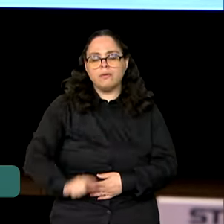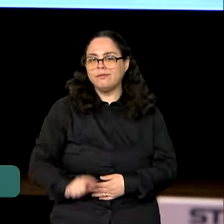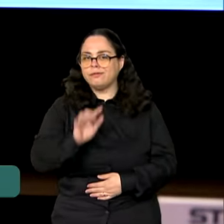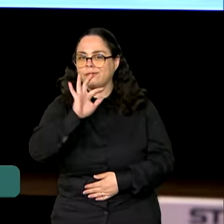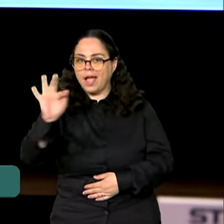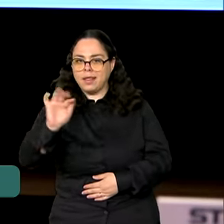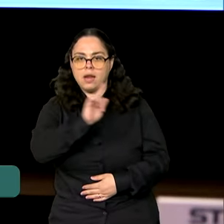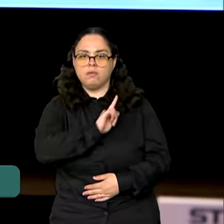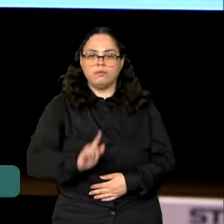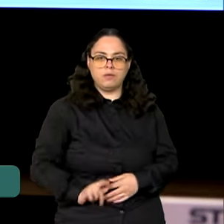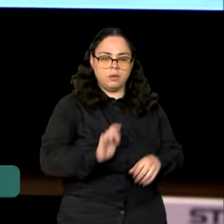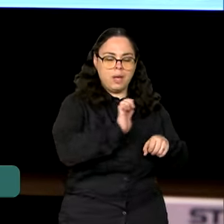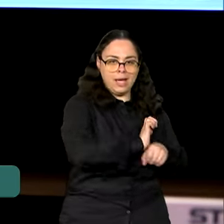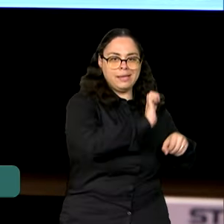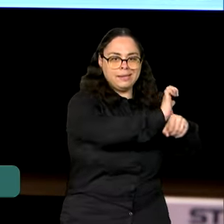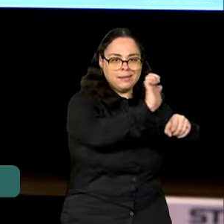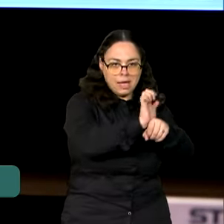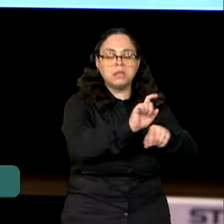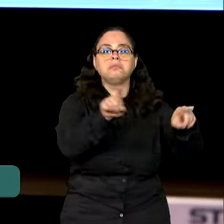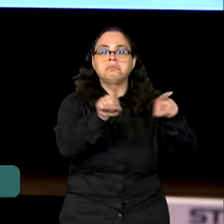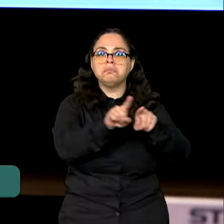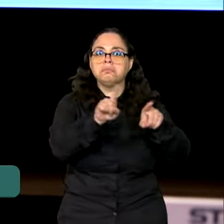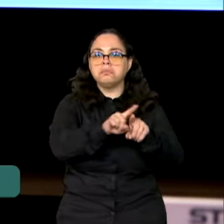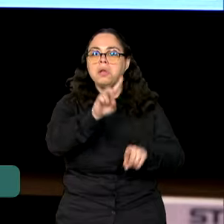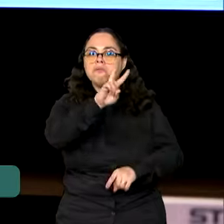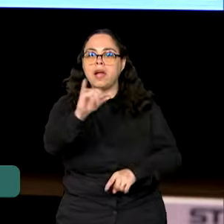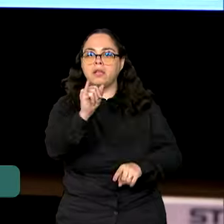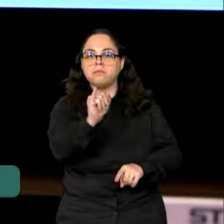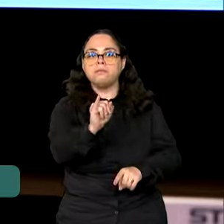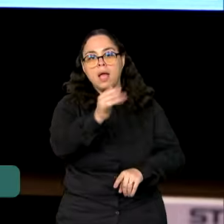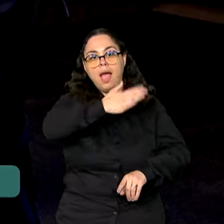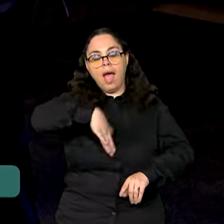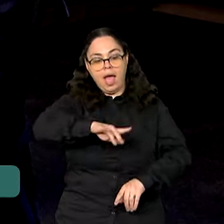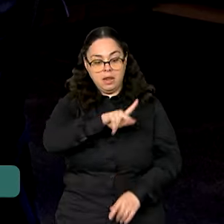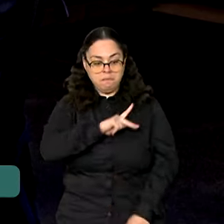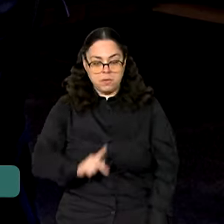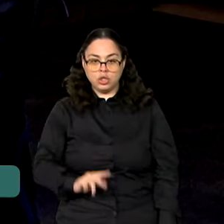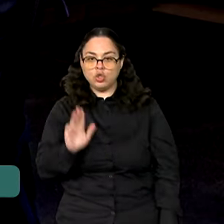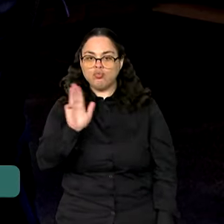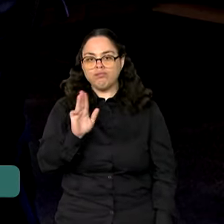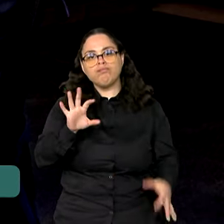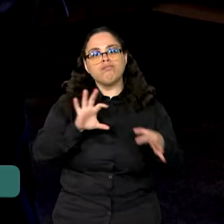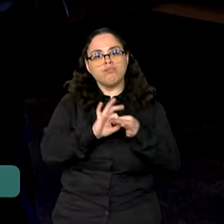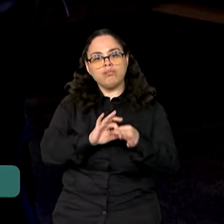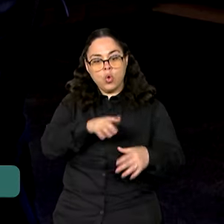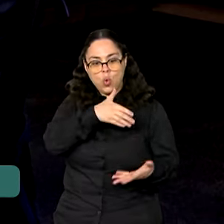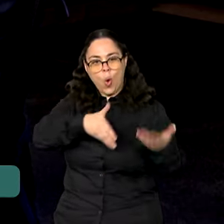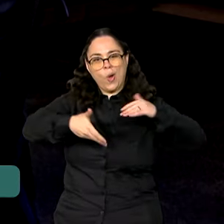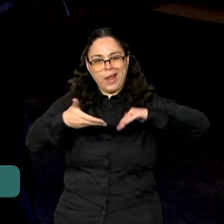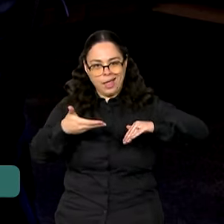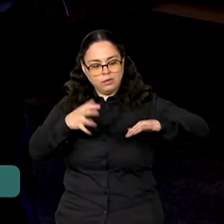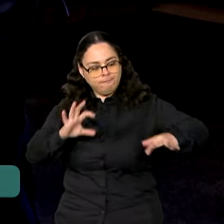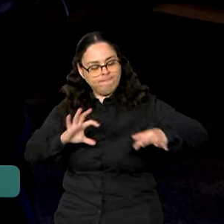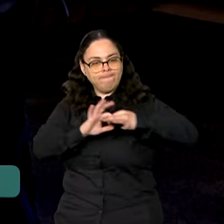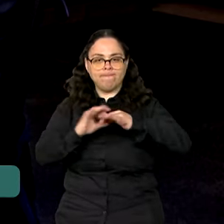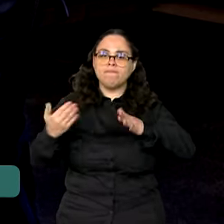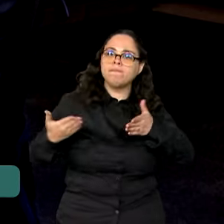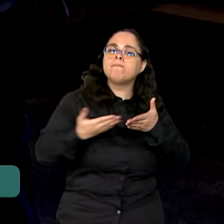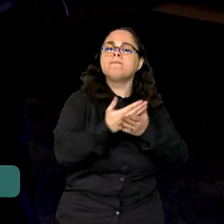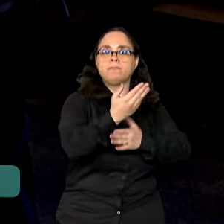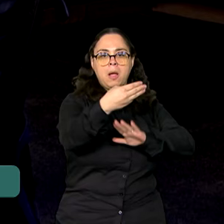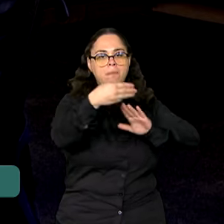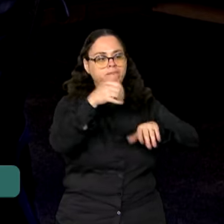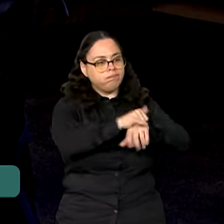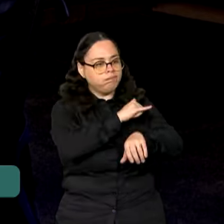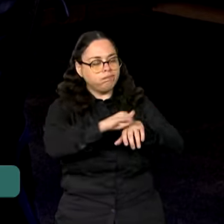governos estaduais e também a interlocução que o presidente Lula tem feito com o Congresso Brasileiro, que logicamente aprova medidas